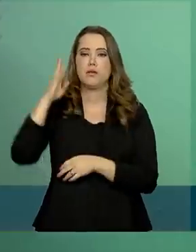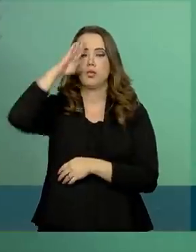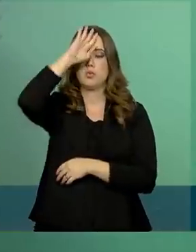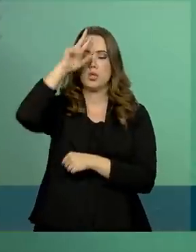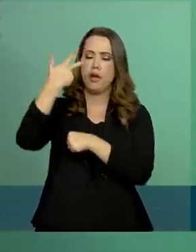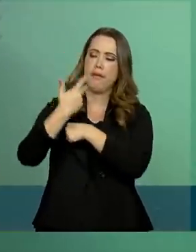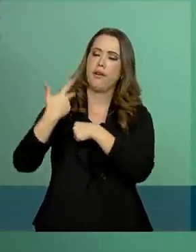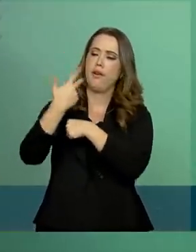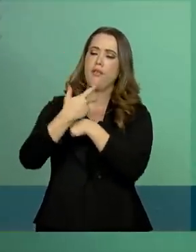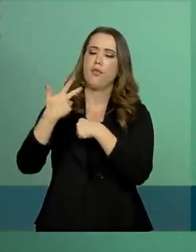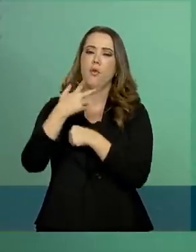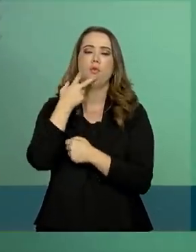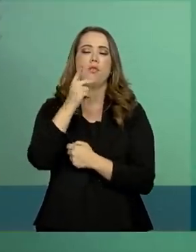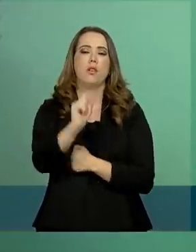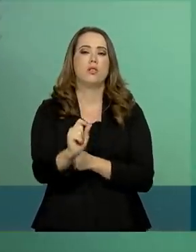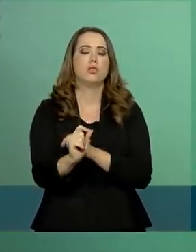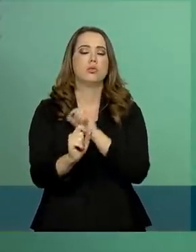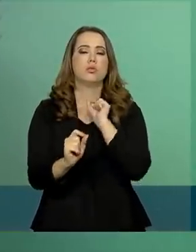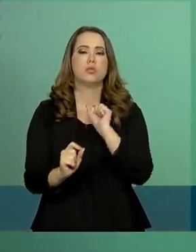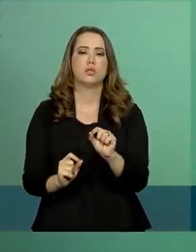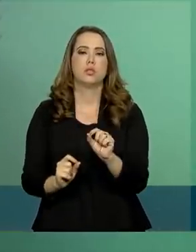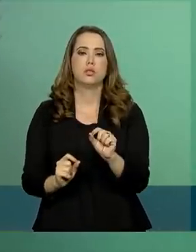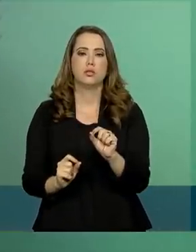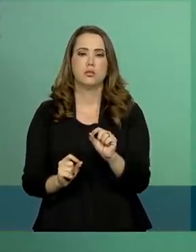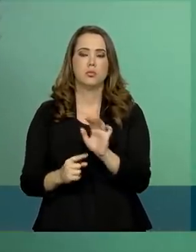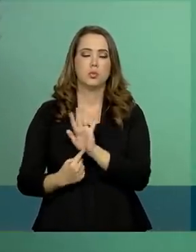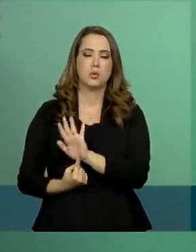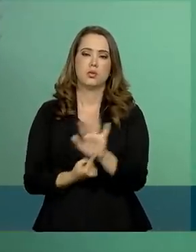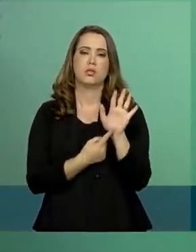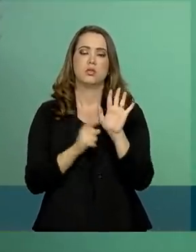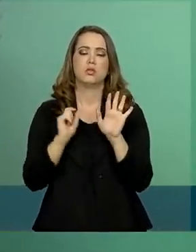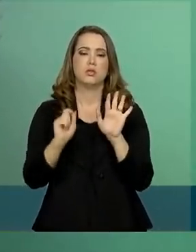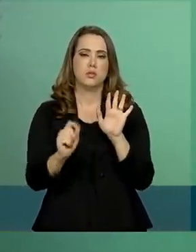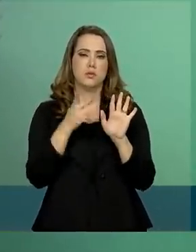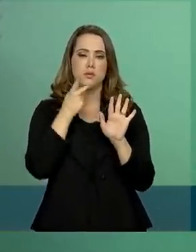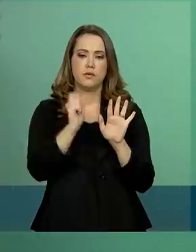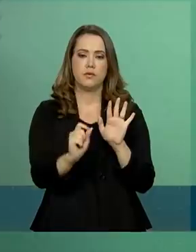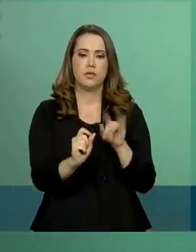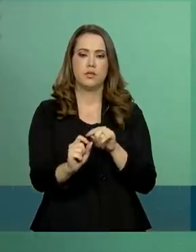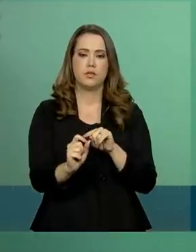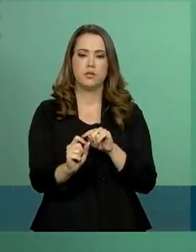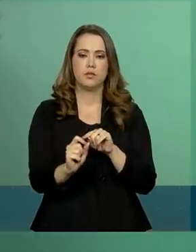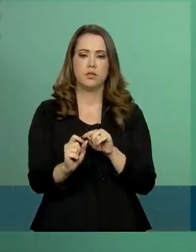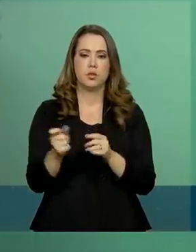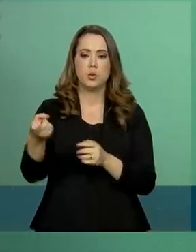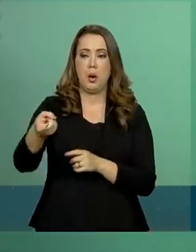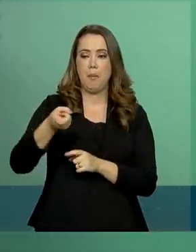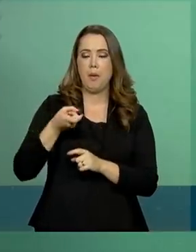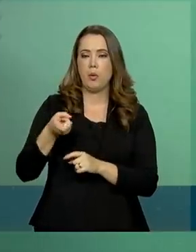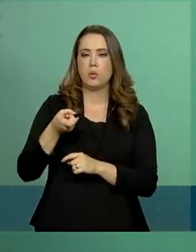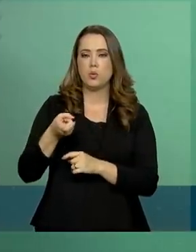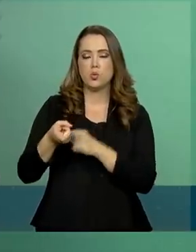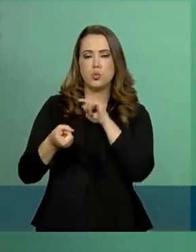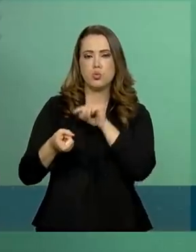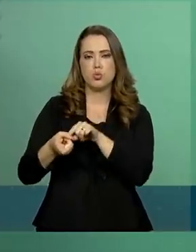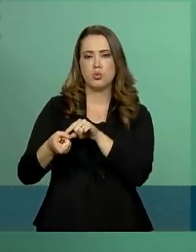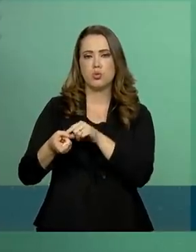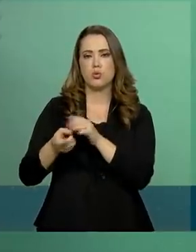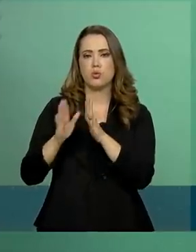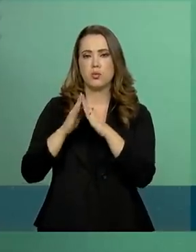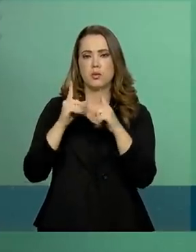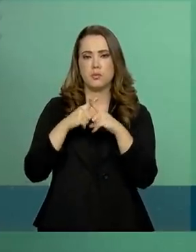transcrevê-lo a fim de deixar bem clara a posição do presidente no que se trata daquela tributação tributação para as